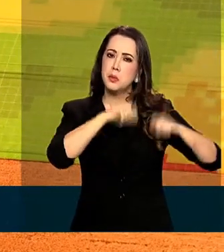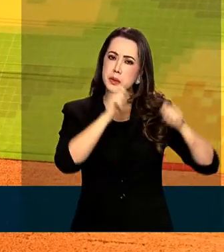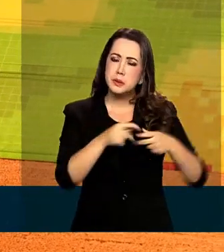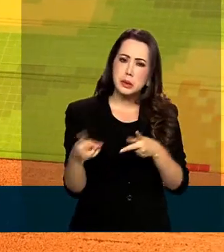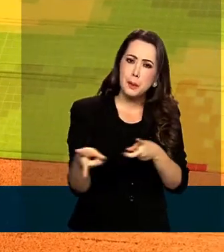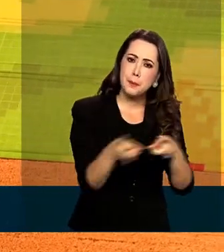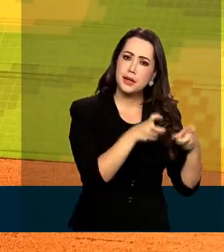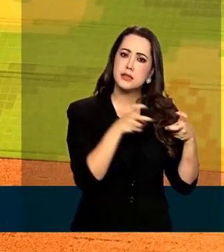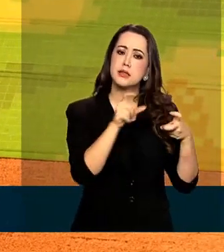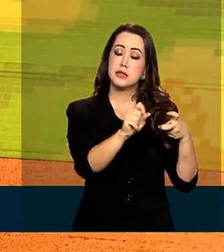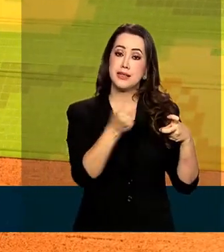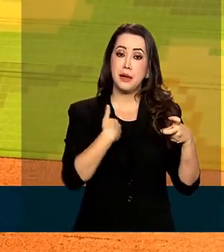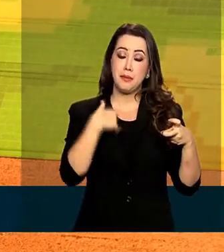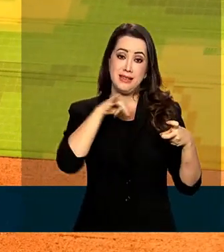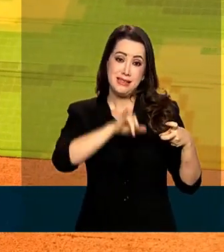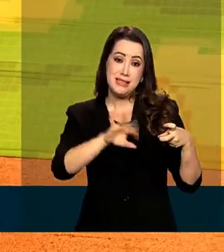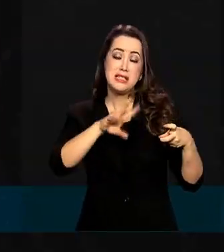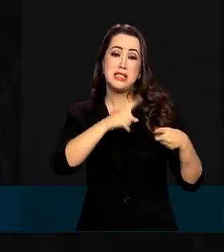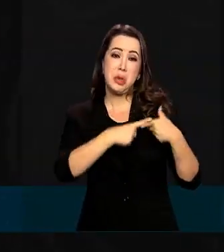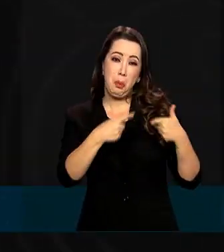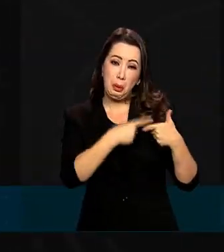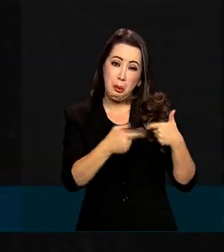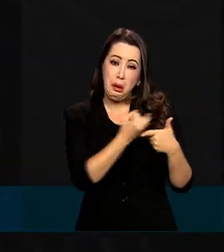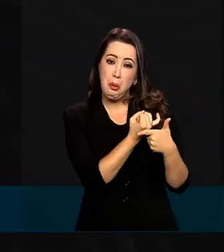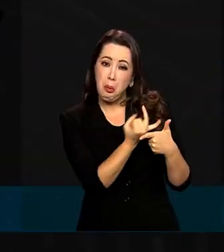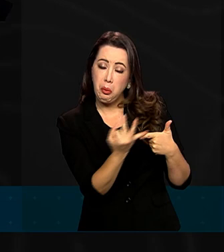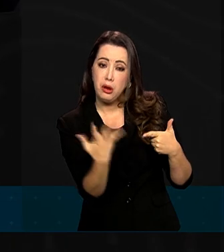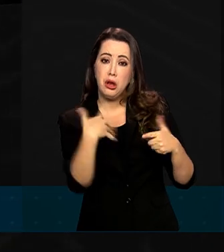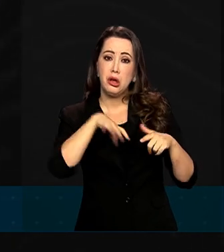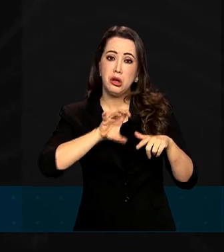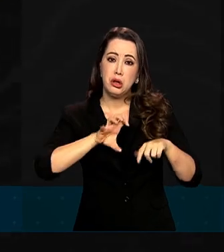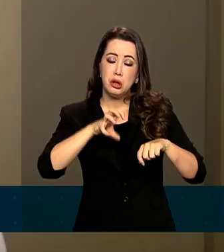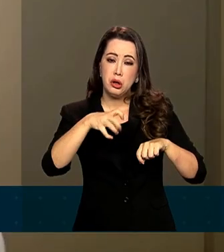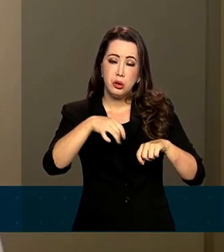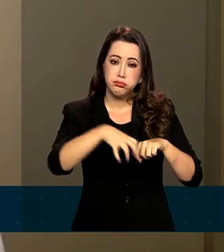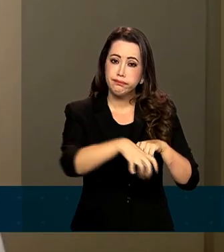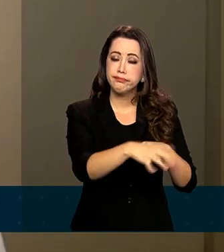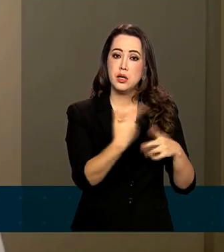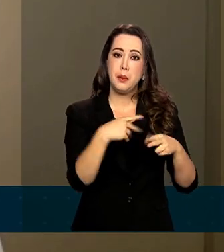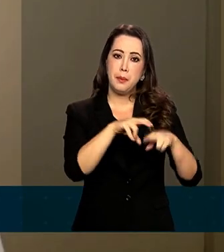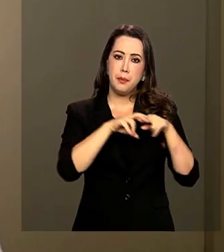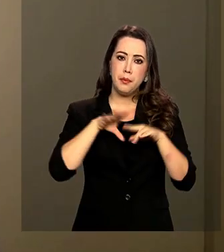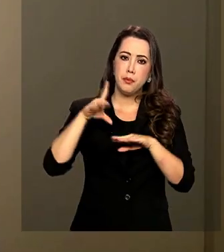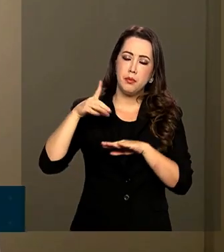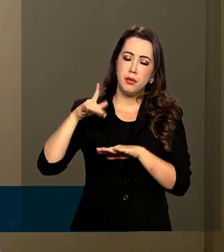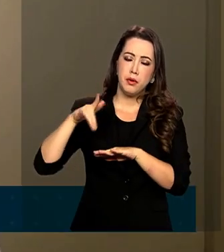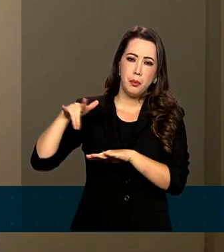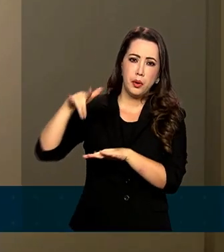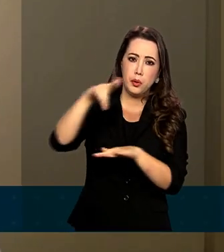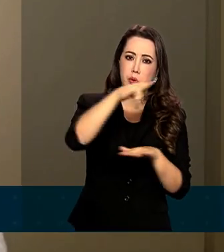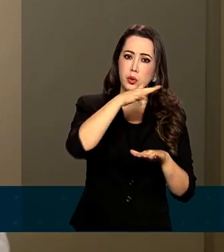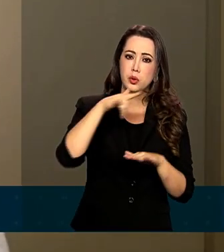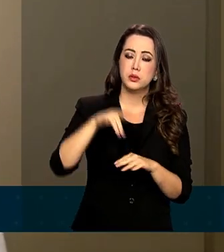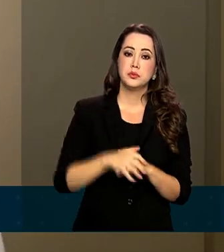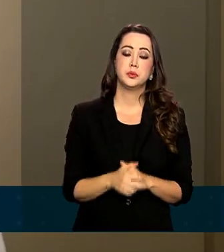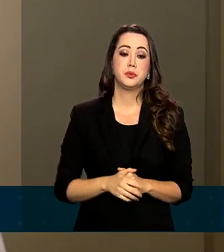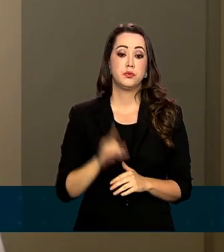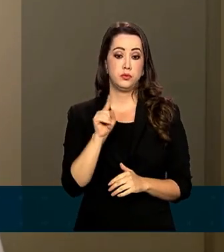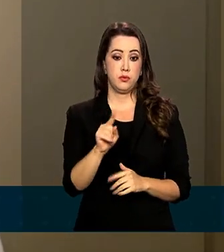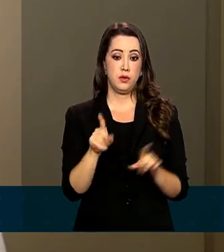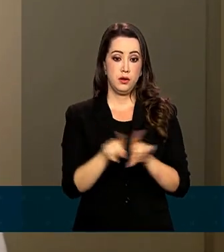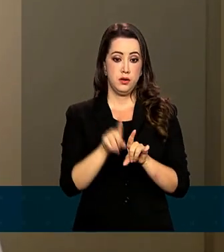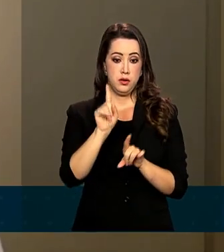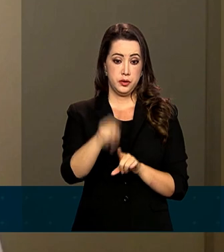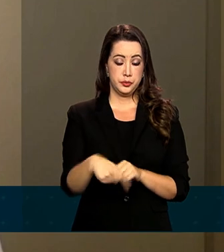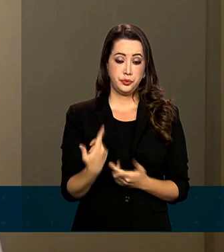identificação de pragas nas lavouras por meio de drones. A experiência de participar de um projeto Embrapi foi muito